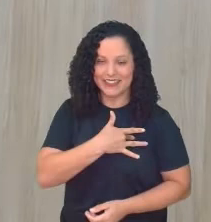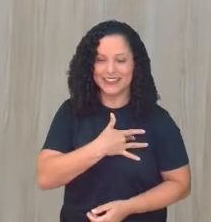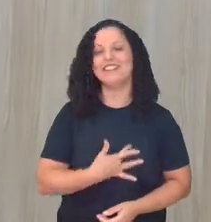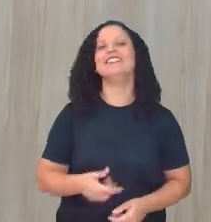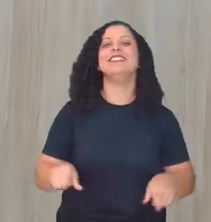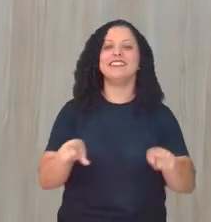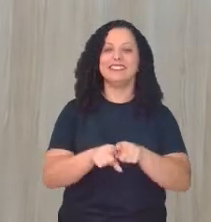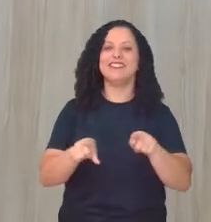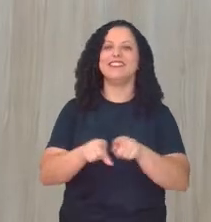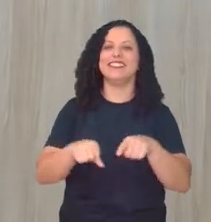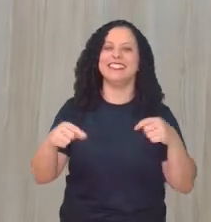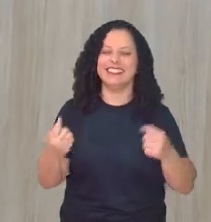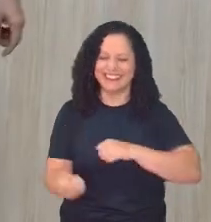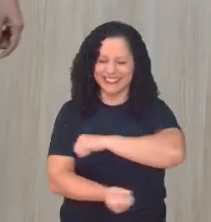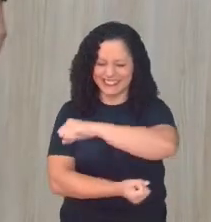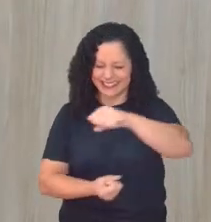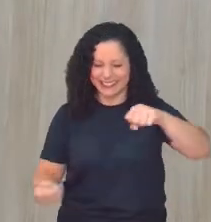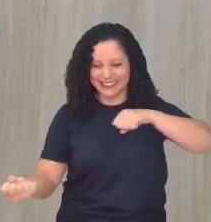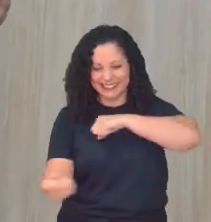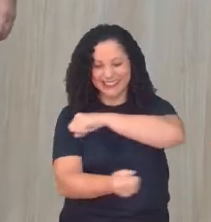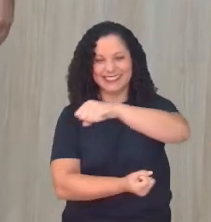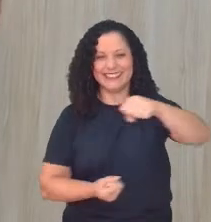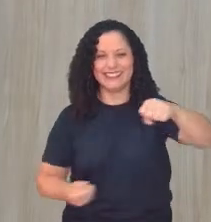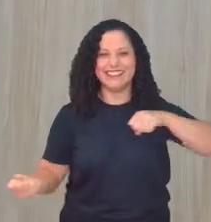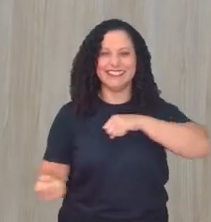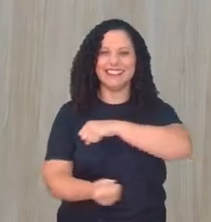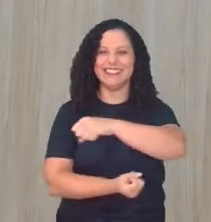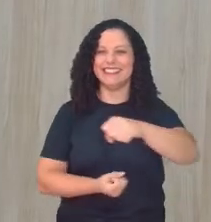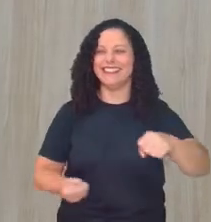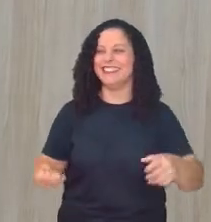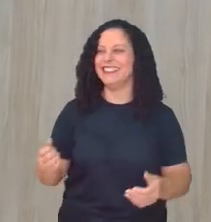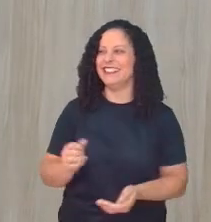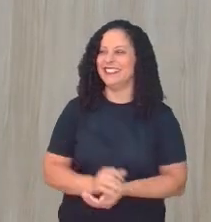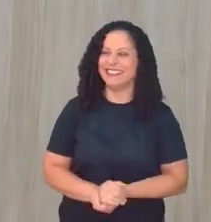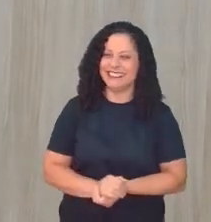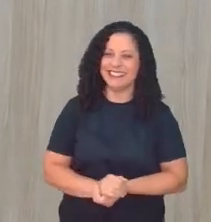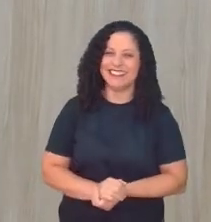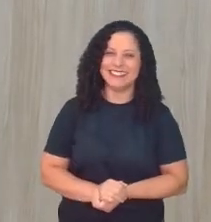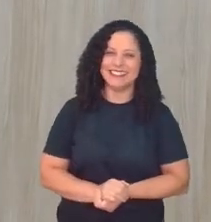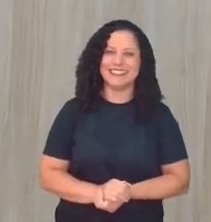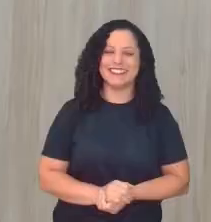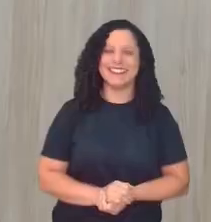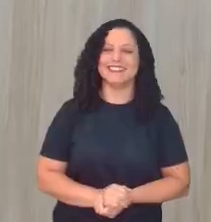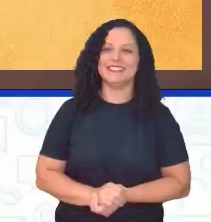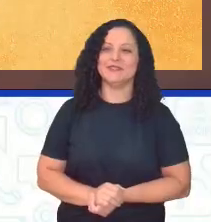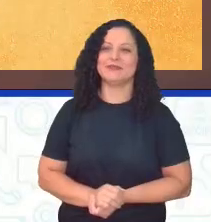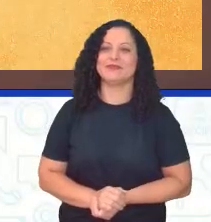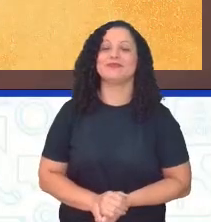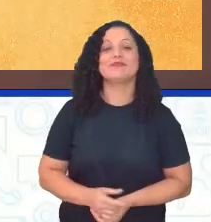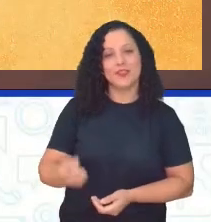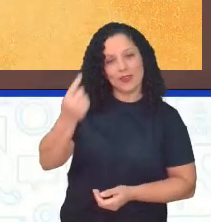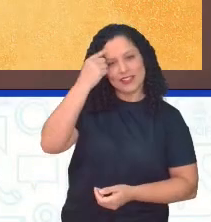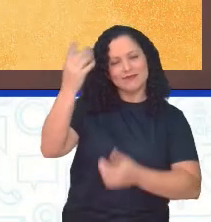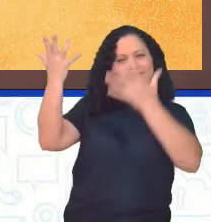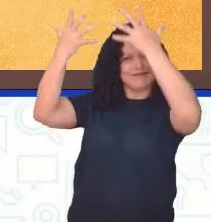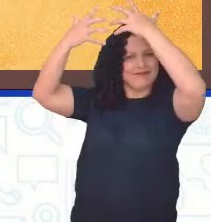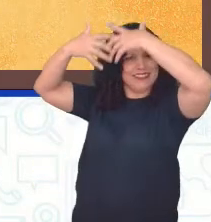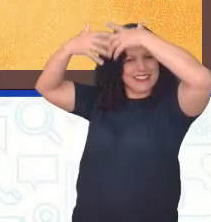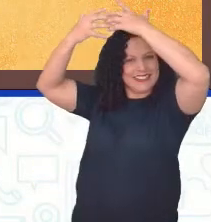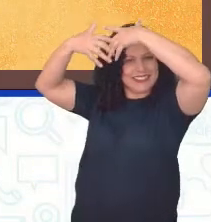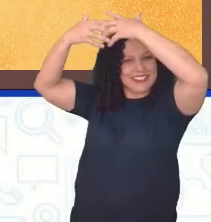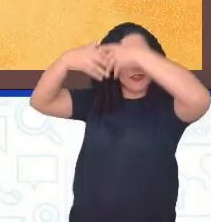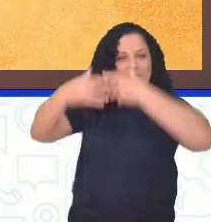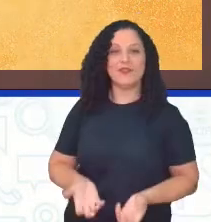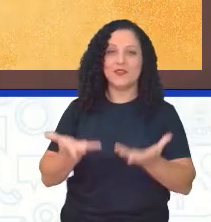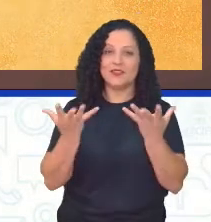Exatamente. Gostei, vamos embora. Olha aí, depois desse tchan aí, dessa chegada reflexiva no dia a dia, vamos